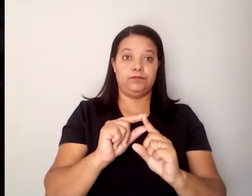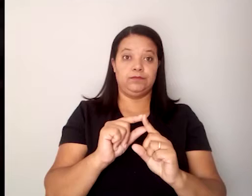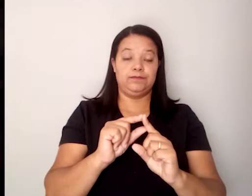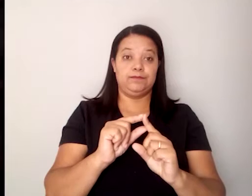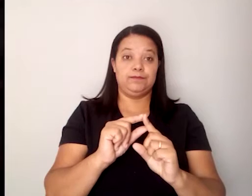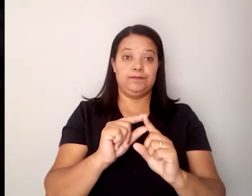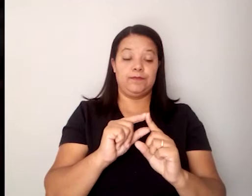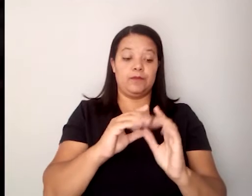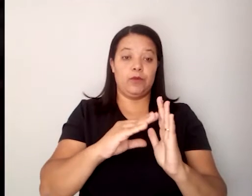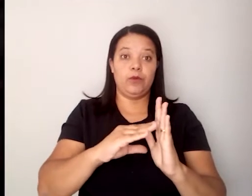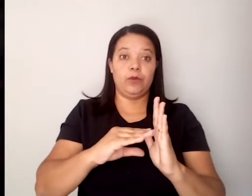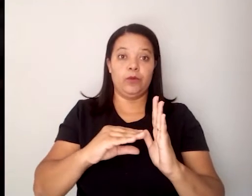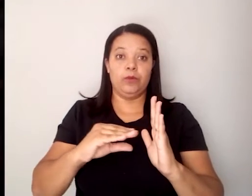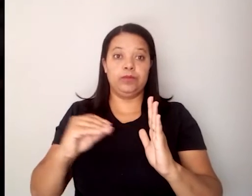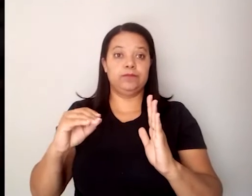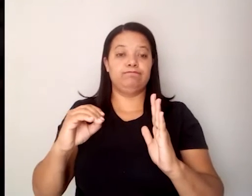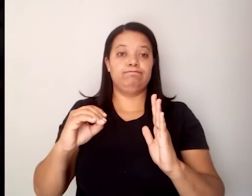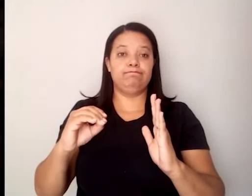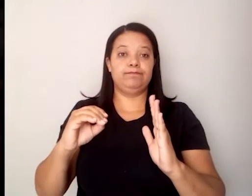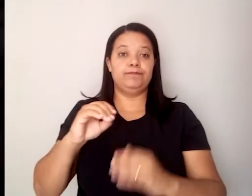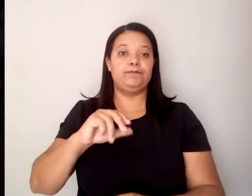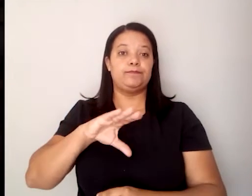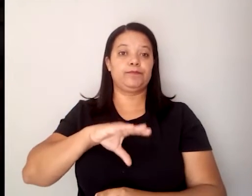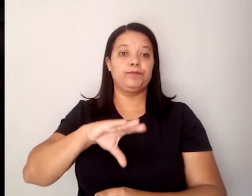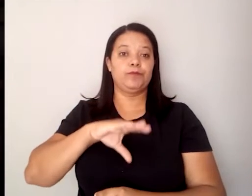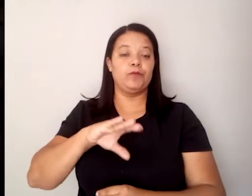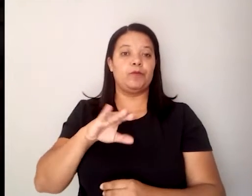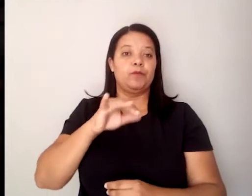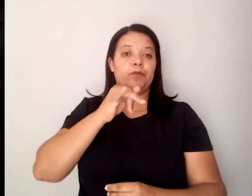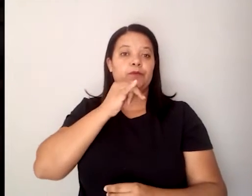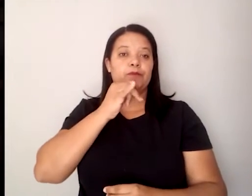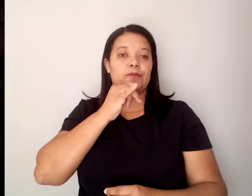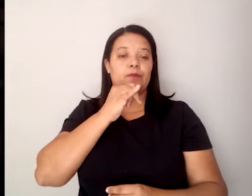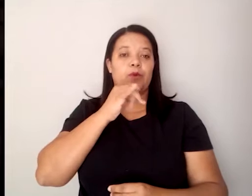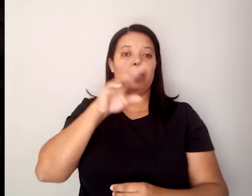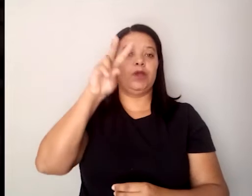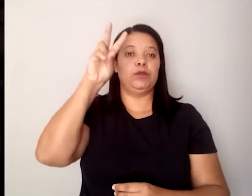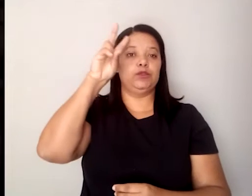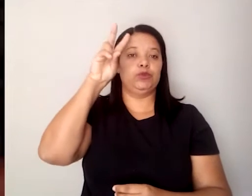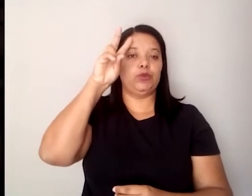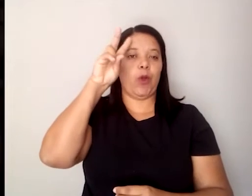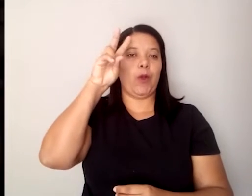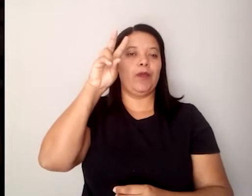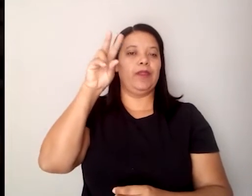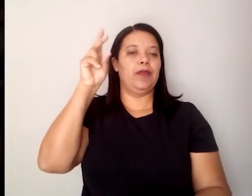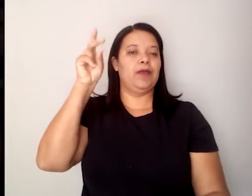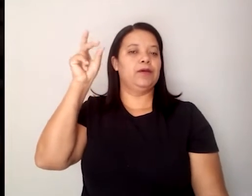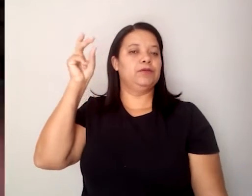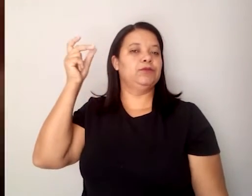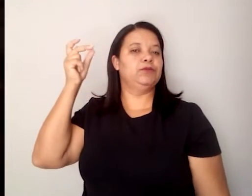português, quando eles estão contando uma história, uma história dos antigos,